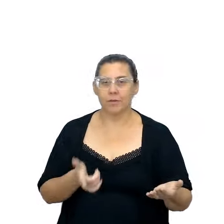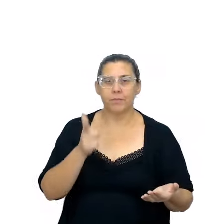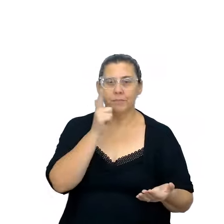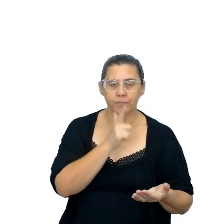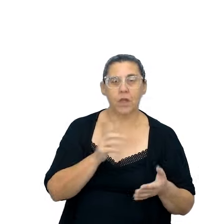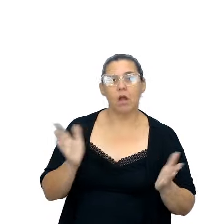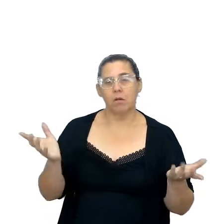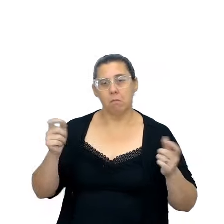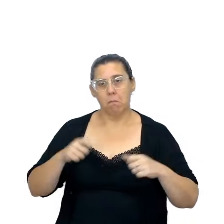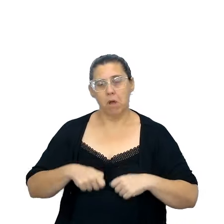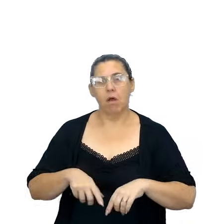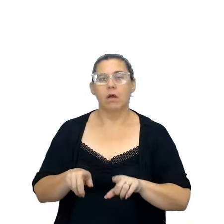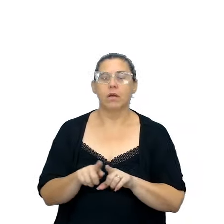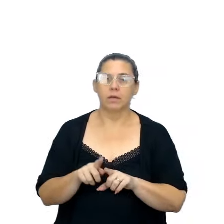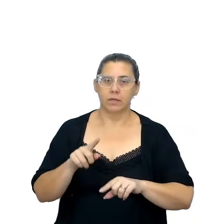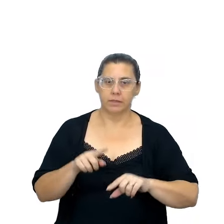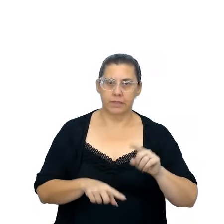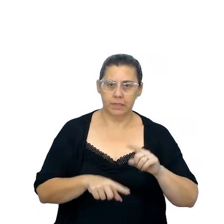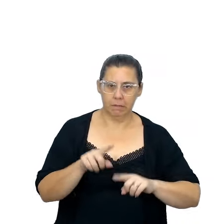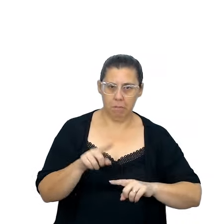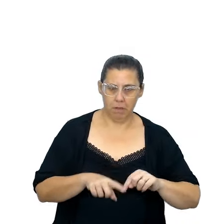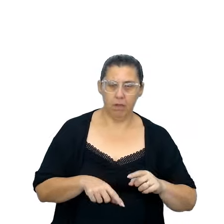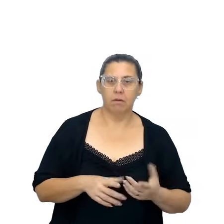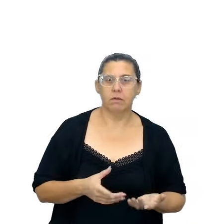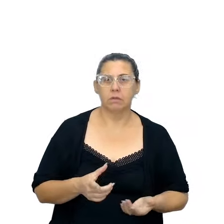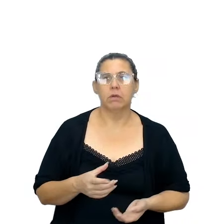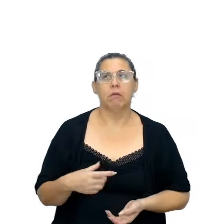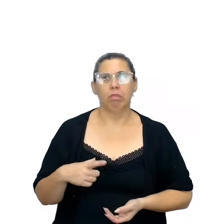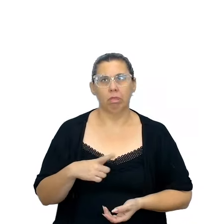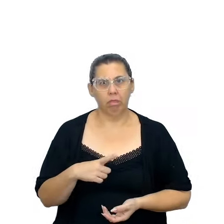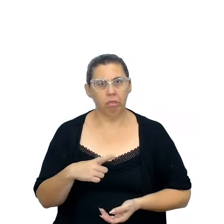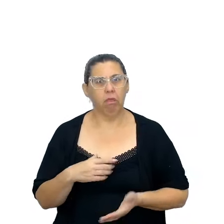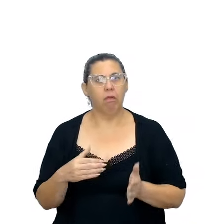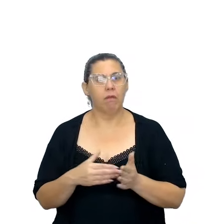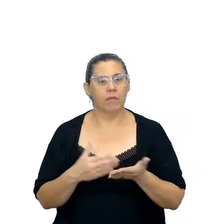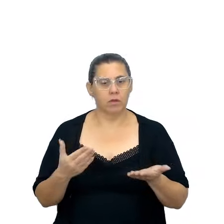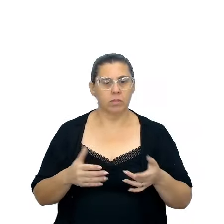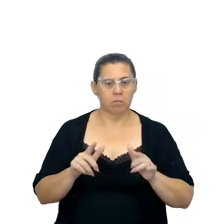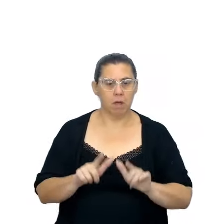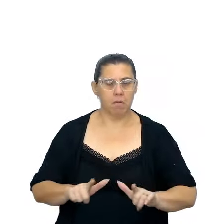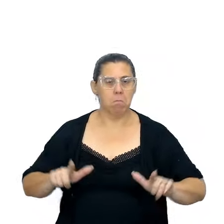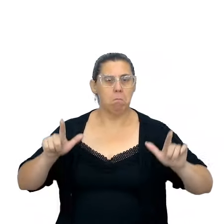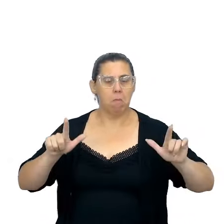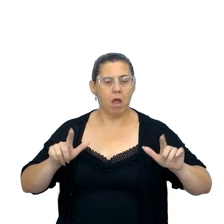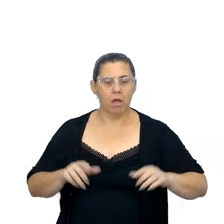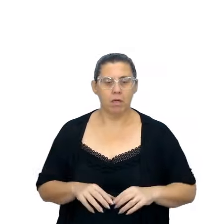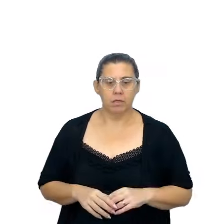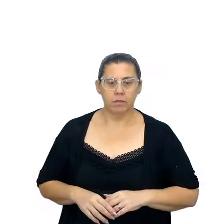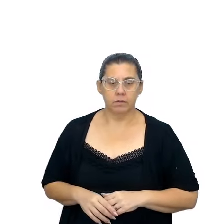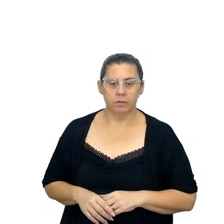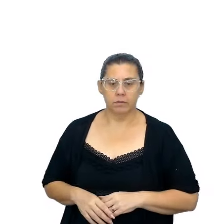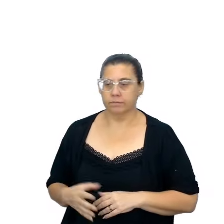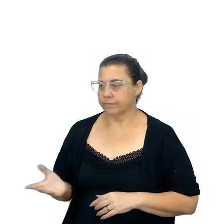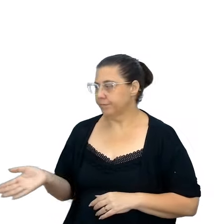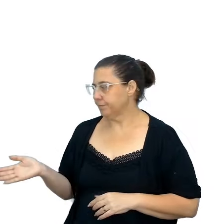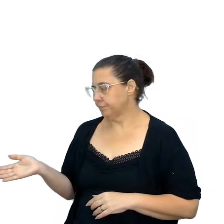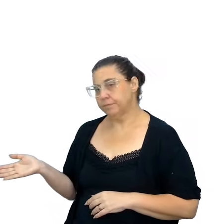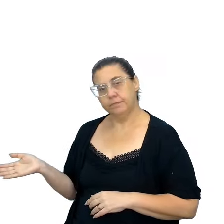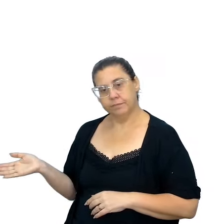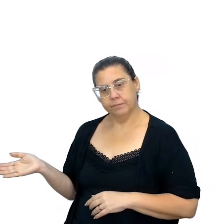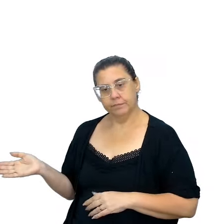possível também que esse material, que existe até uma imagem, né, essa imagem, eles estão trabalhando com